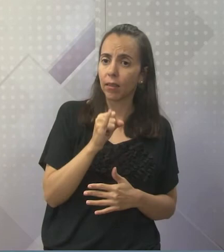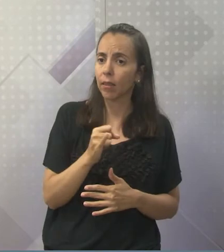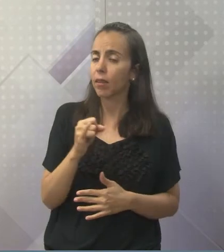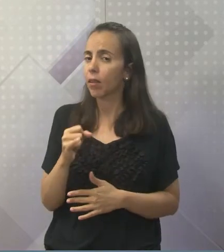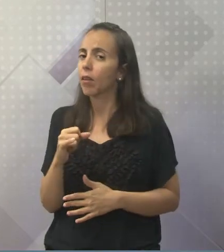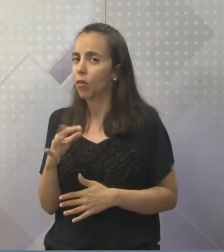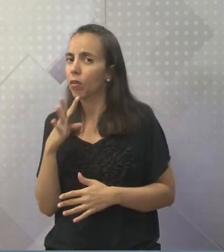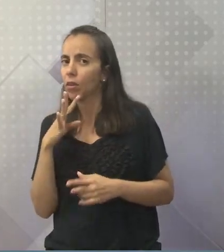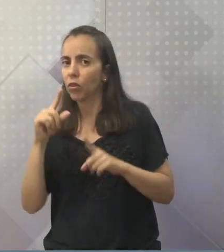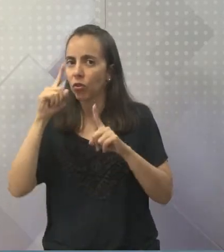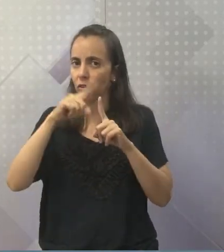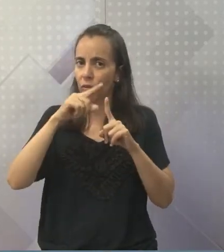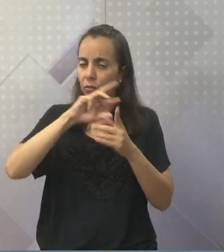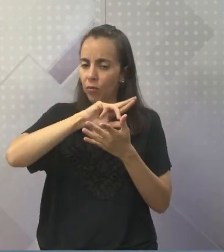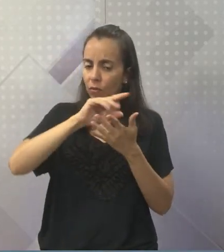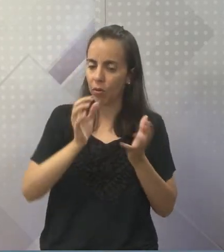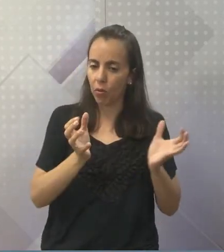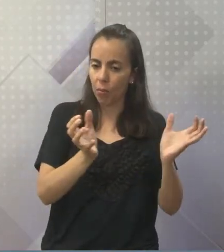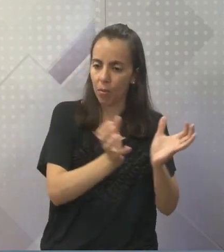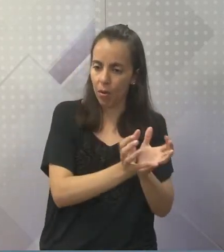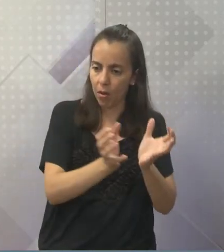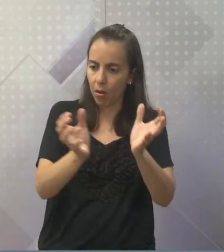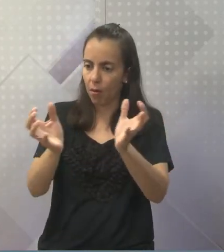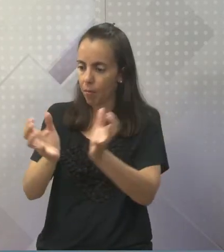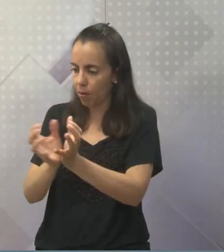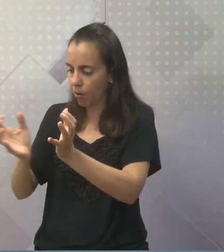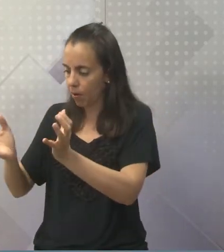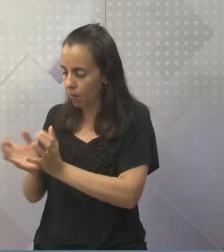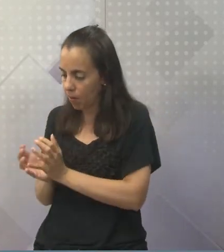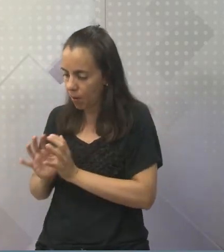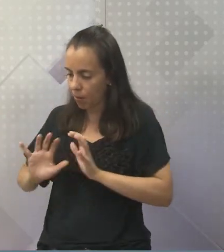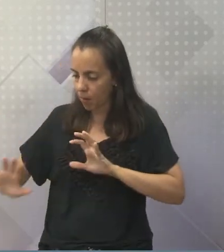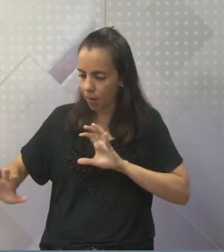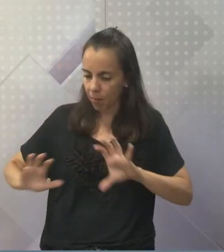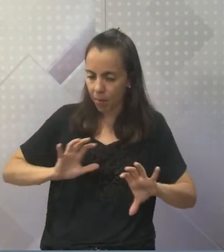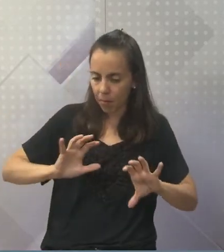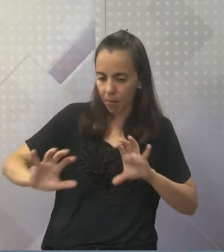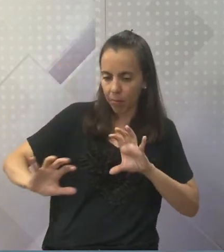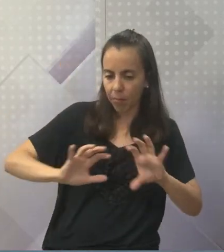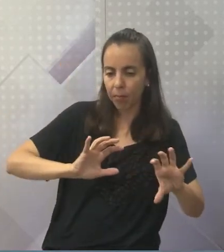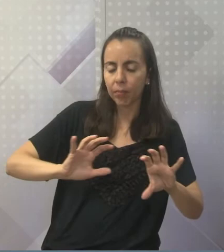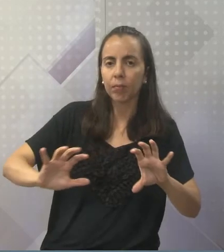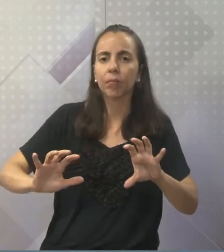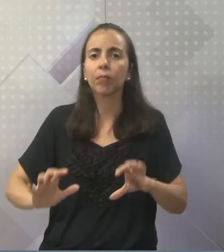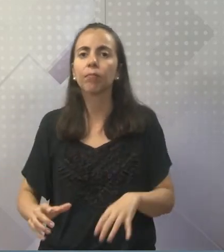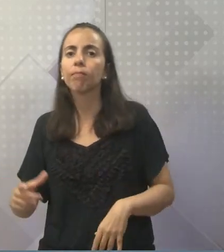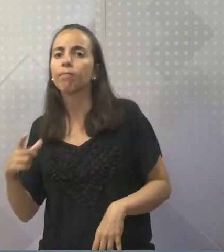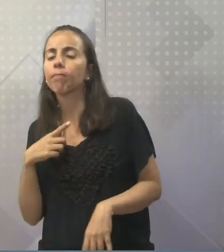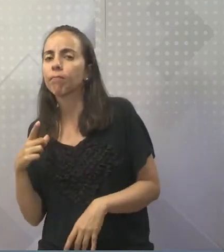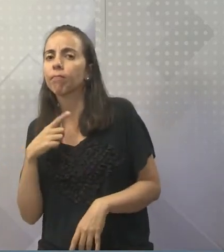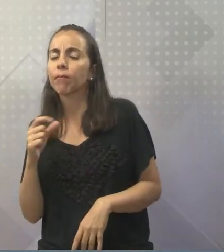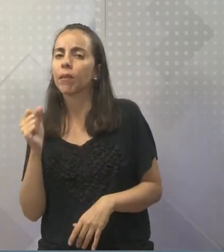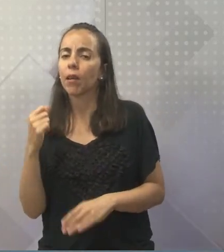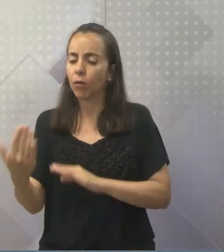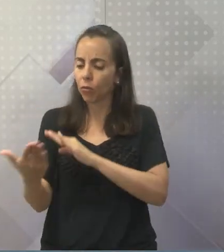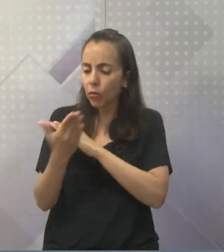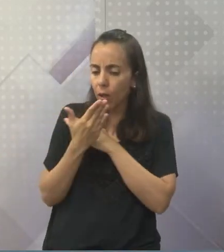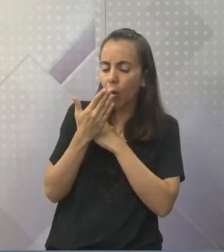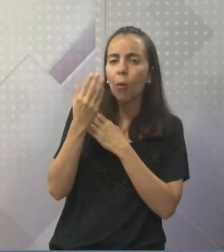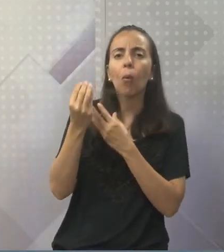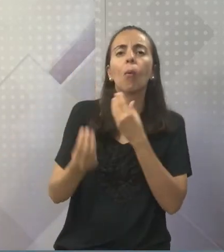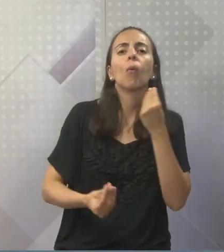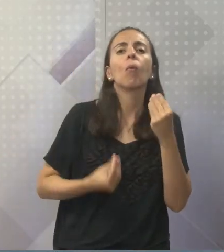animais, esses organismos, não só os animais, como as plantas, que fatores poderiam ajudar-nos